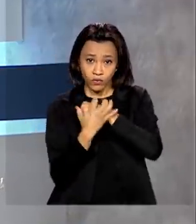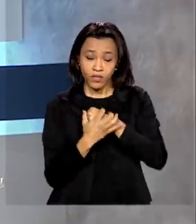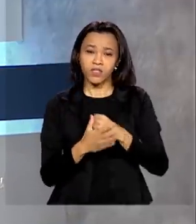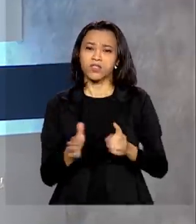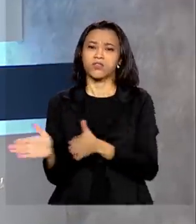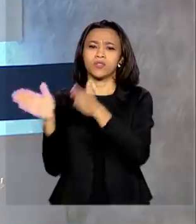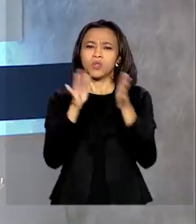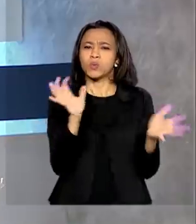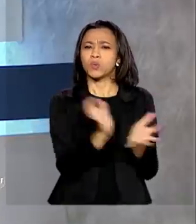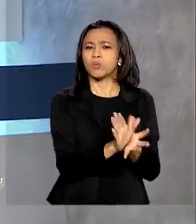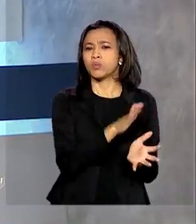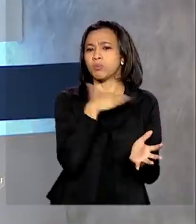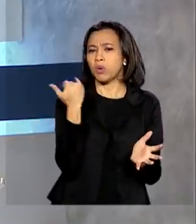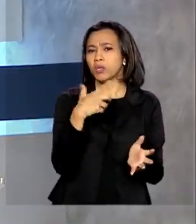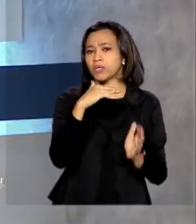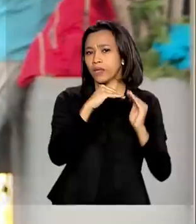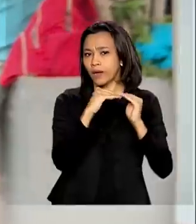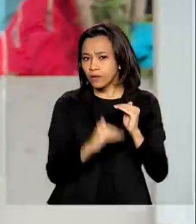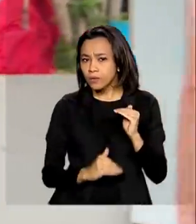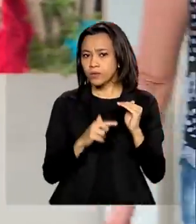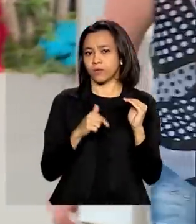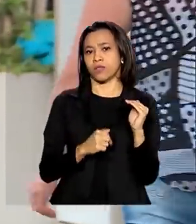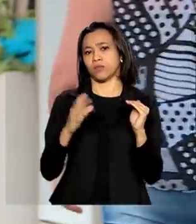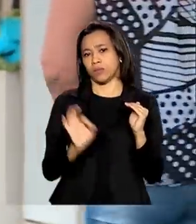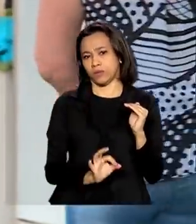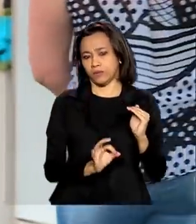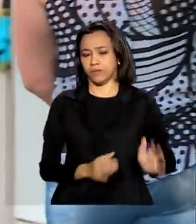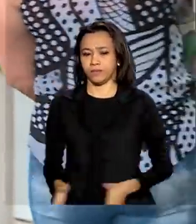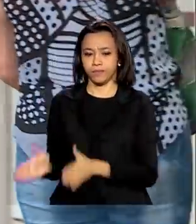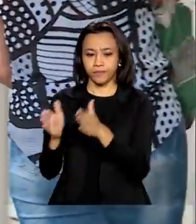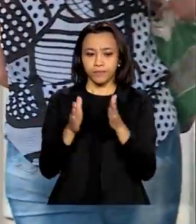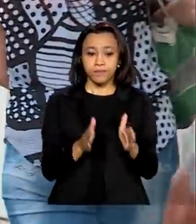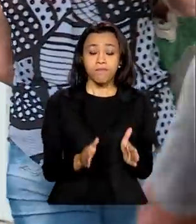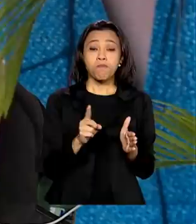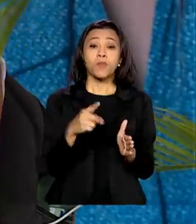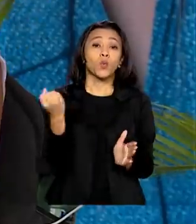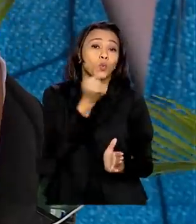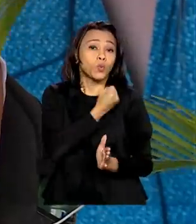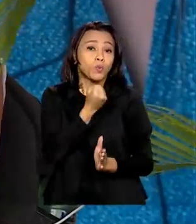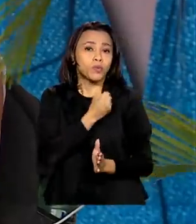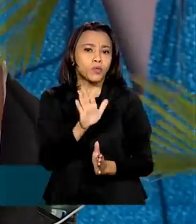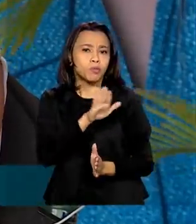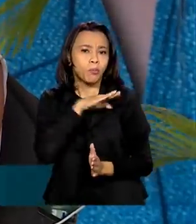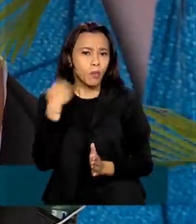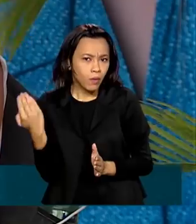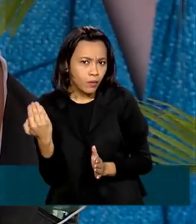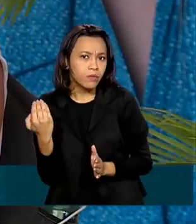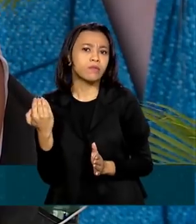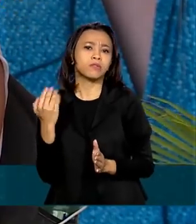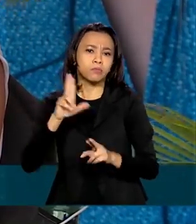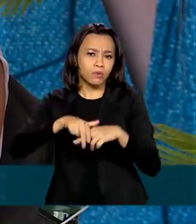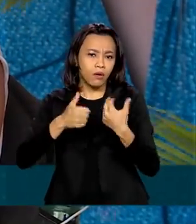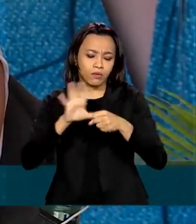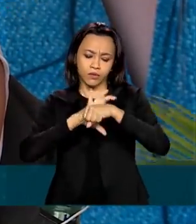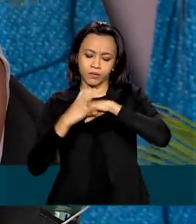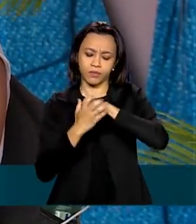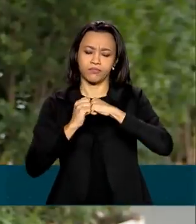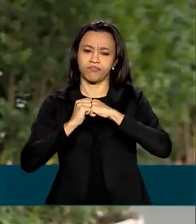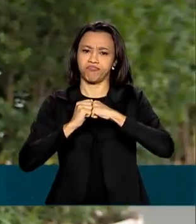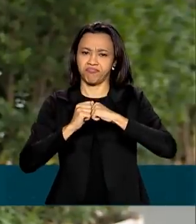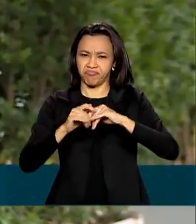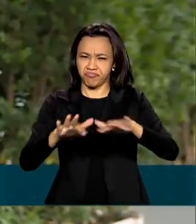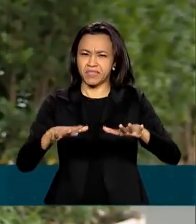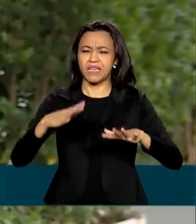óbitos caiu 7%. O número de mortes relacionadas ao coronavírus caiu 7